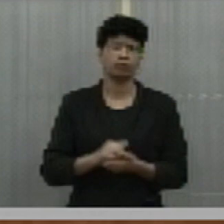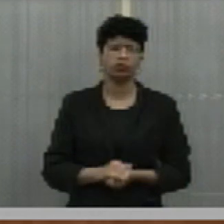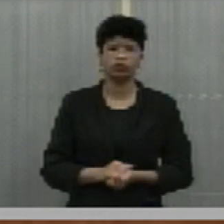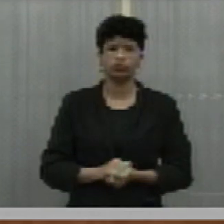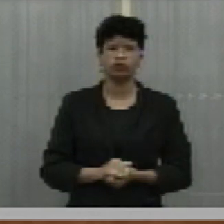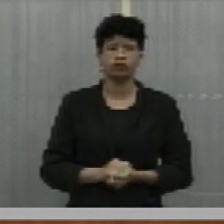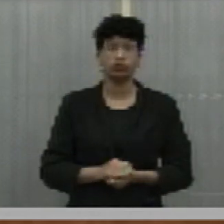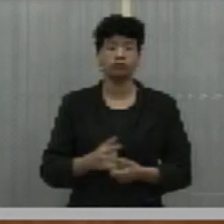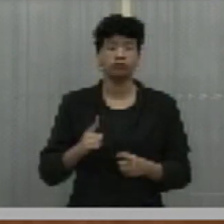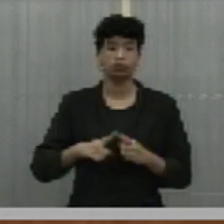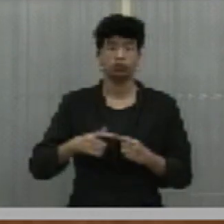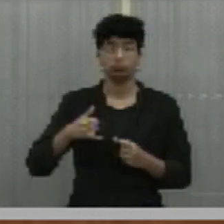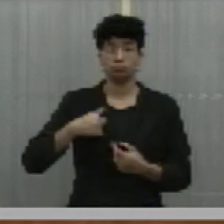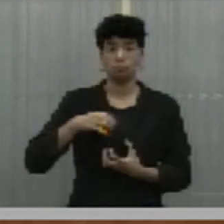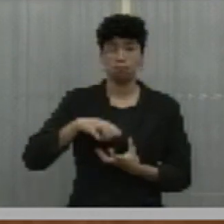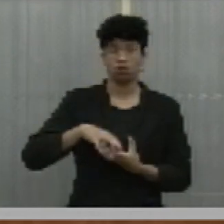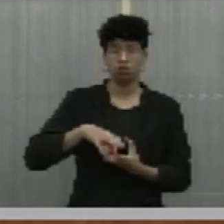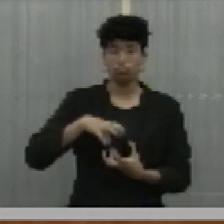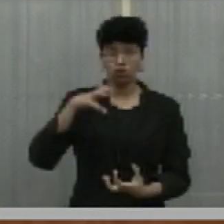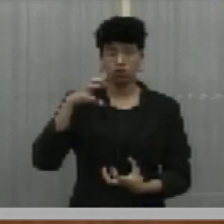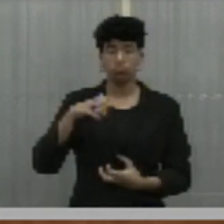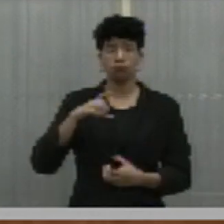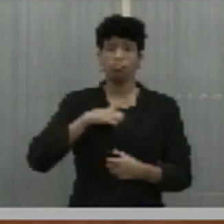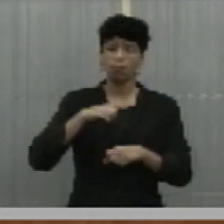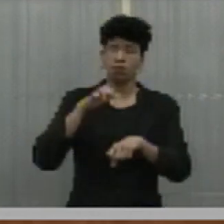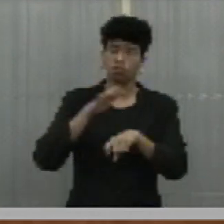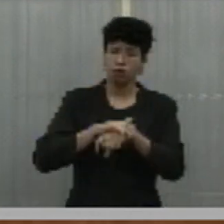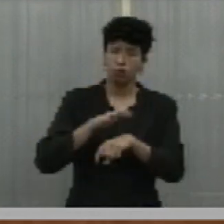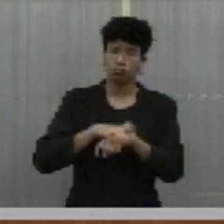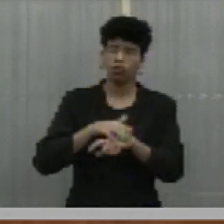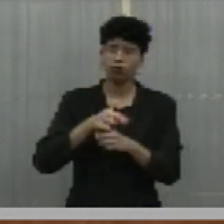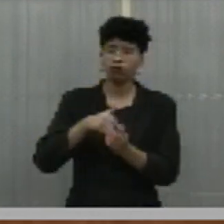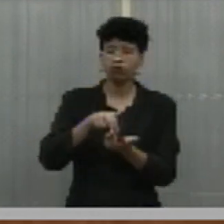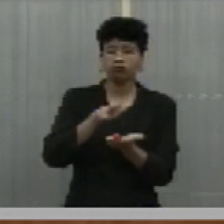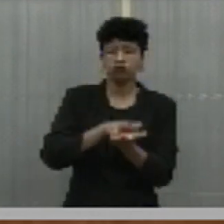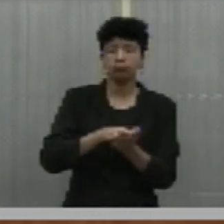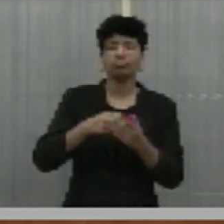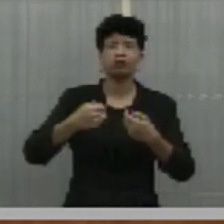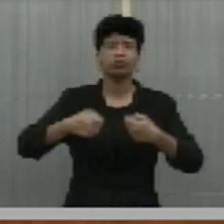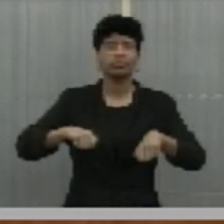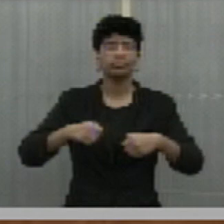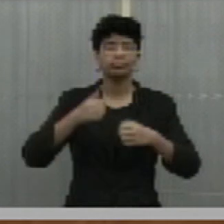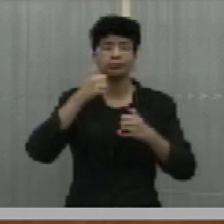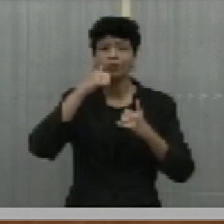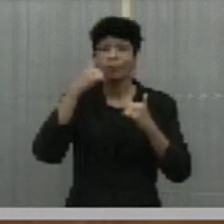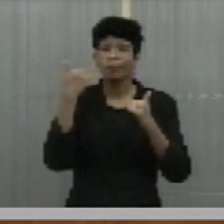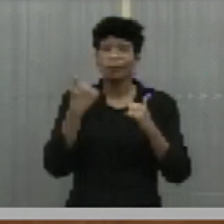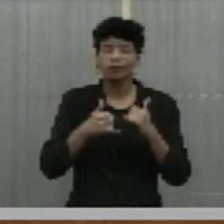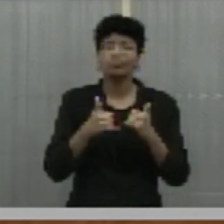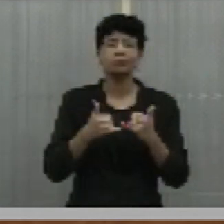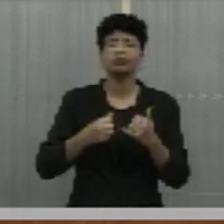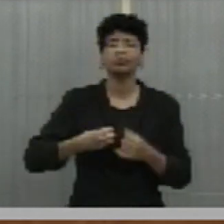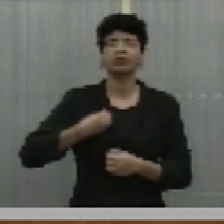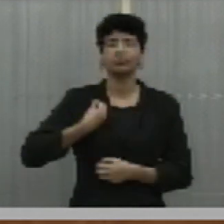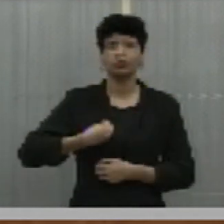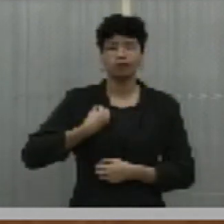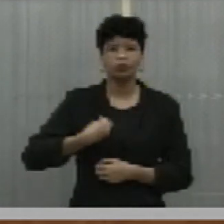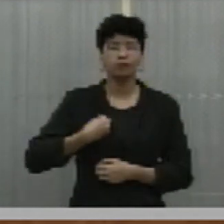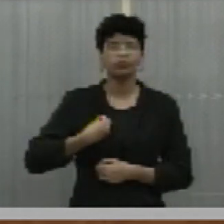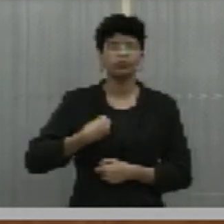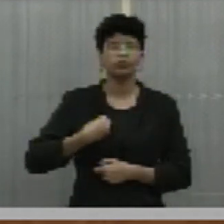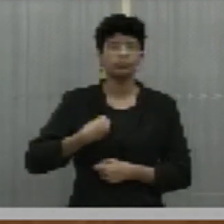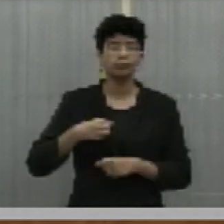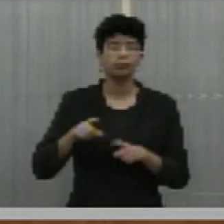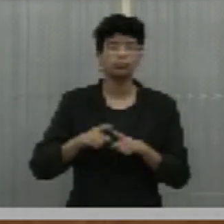de idosos, de pessoas que estão acamadas, que precisam ali da energia para sobreviver e que